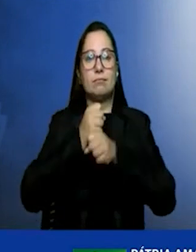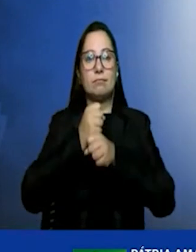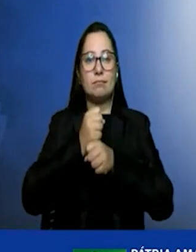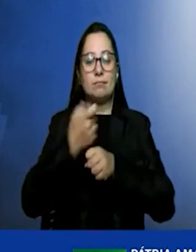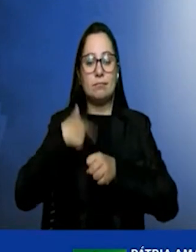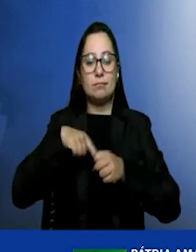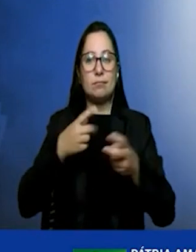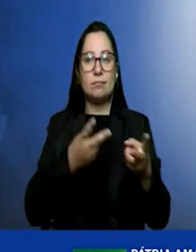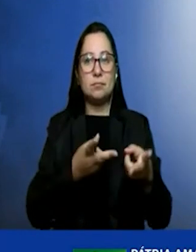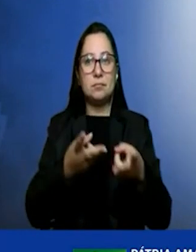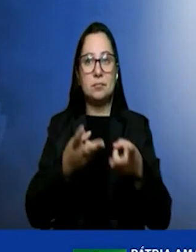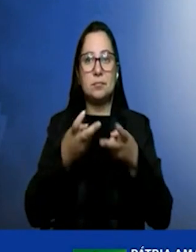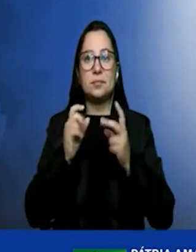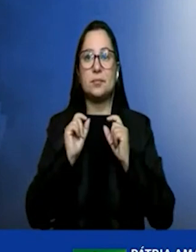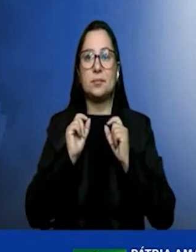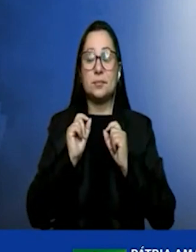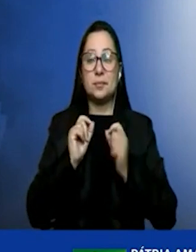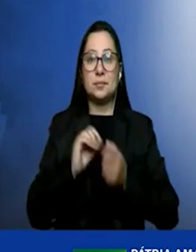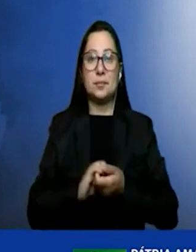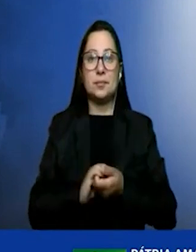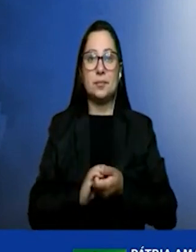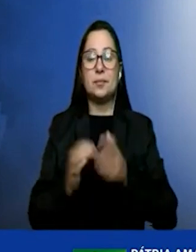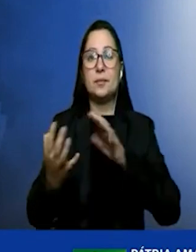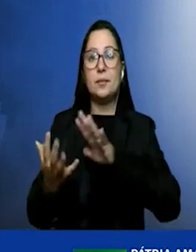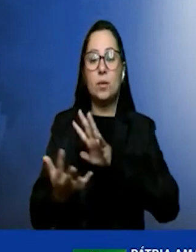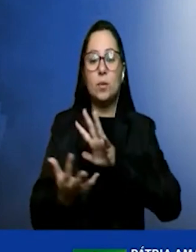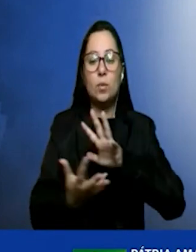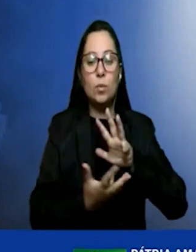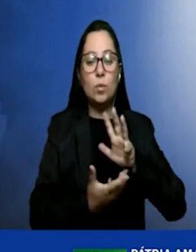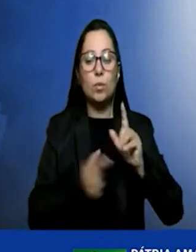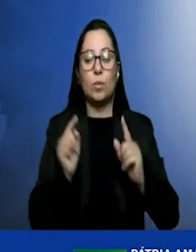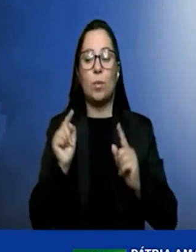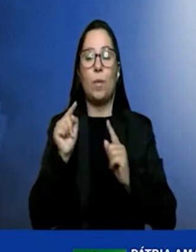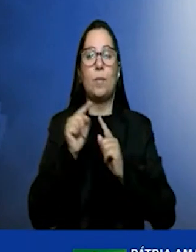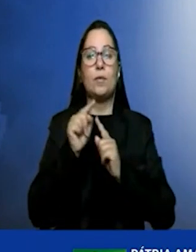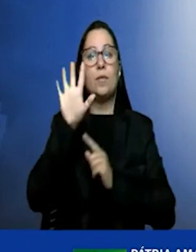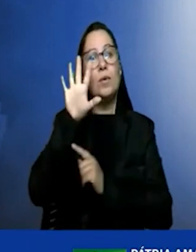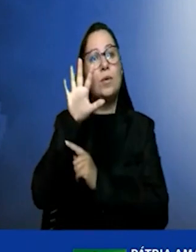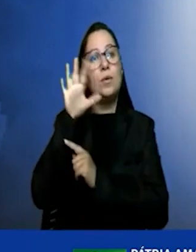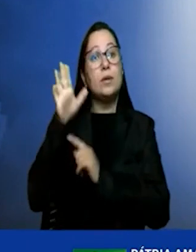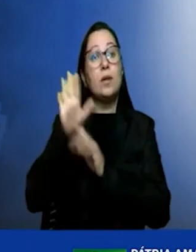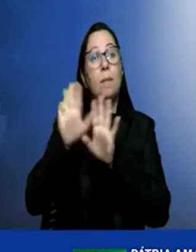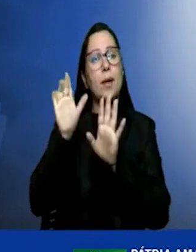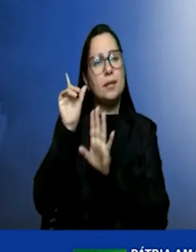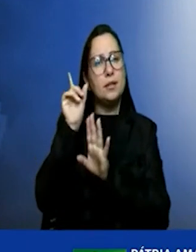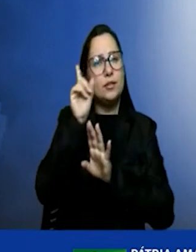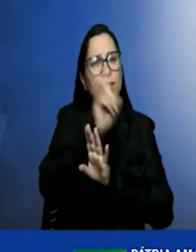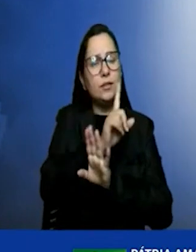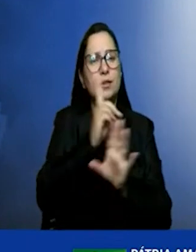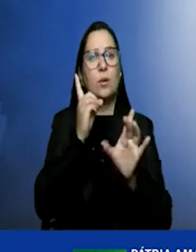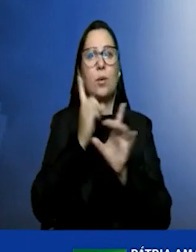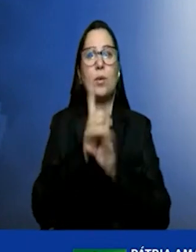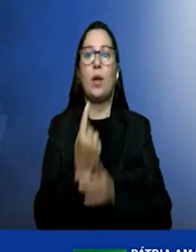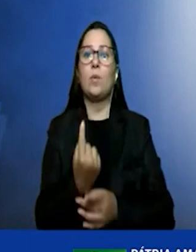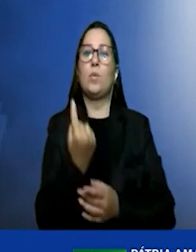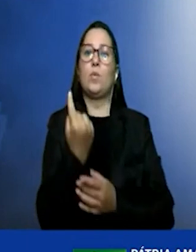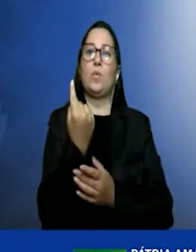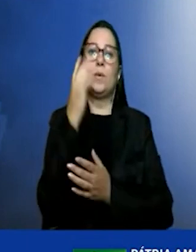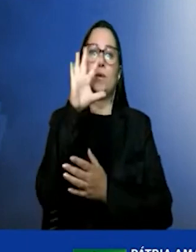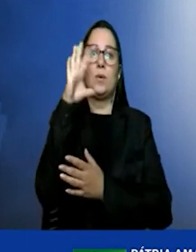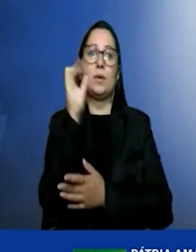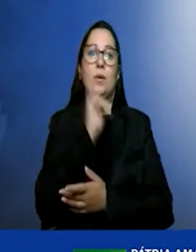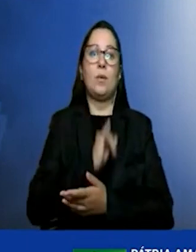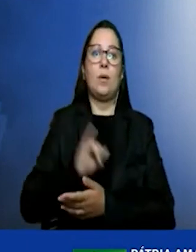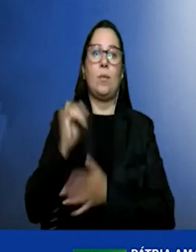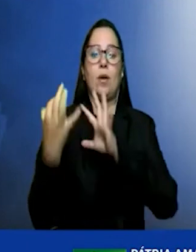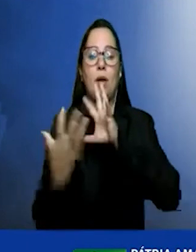é que, embora o mundo inteiro busque soluções, é muito difícil achar uma solução única que seja relevante para o mundo todo.